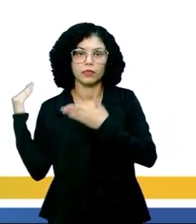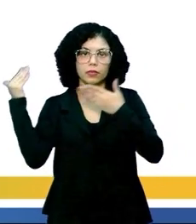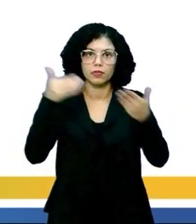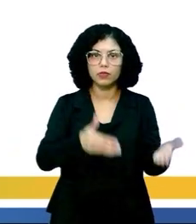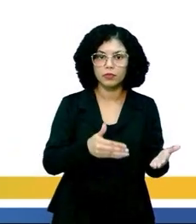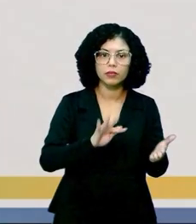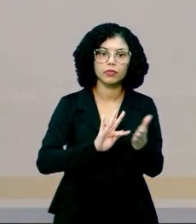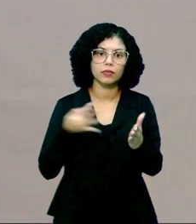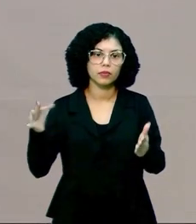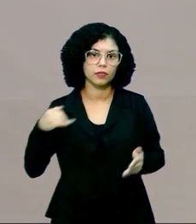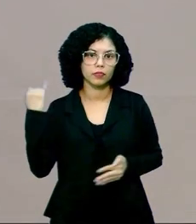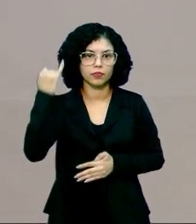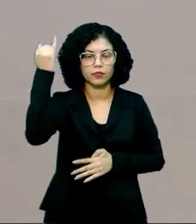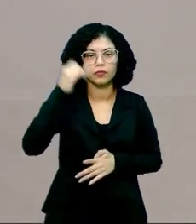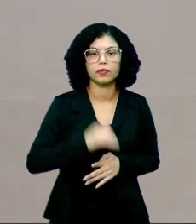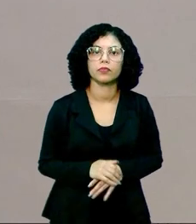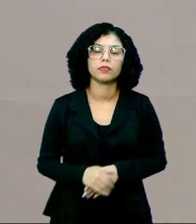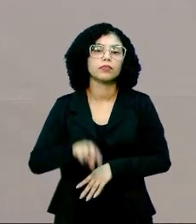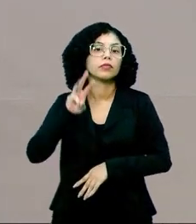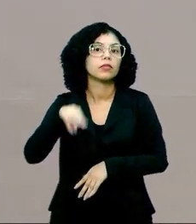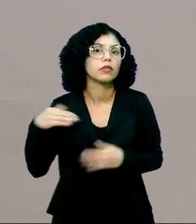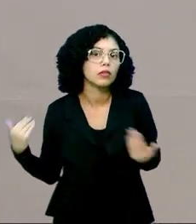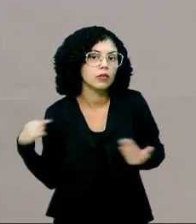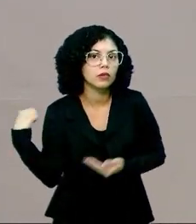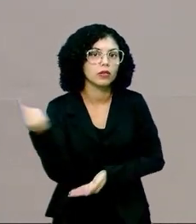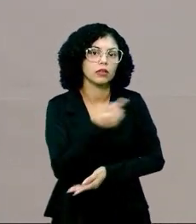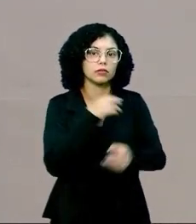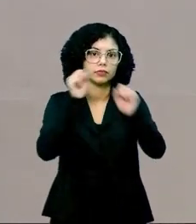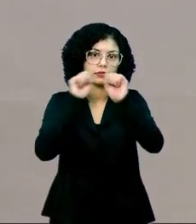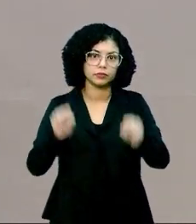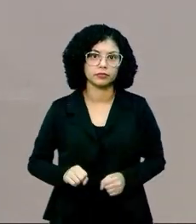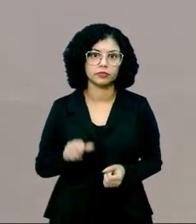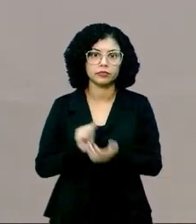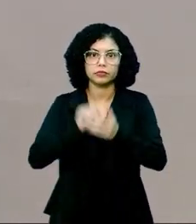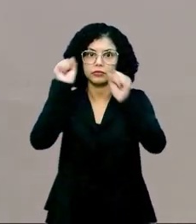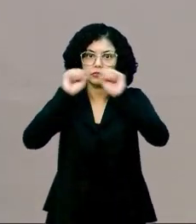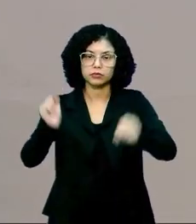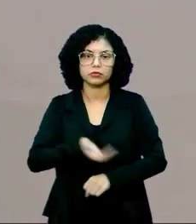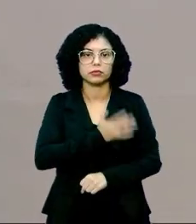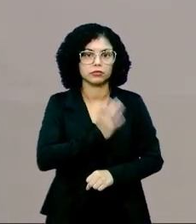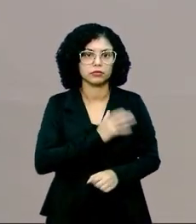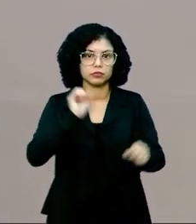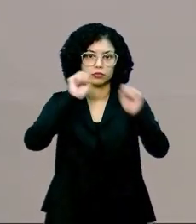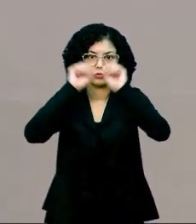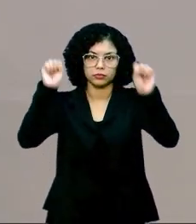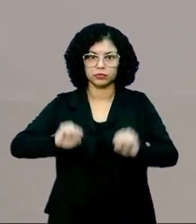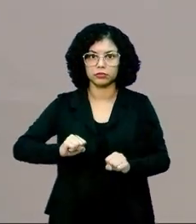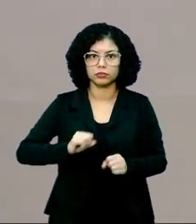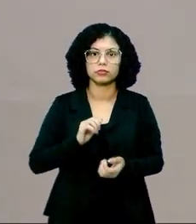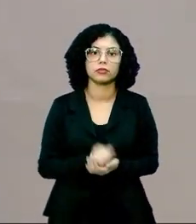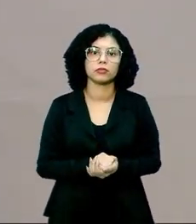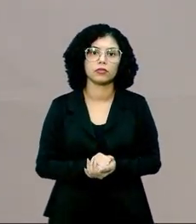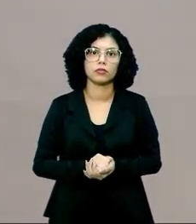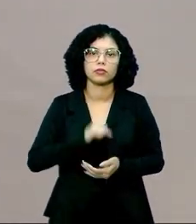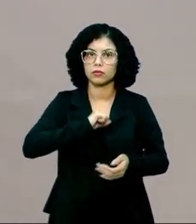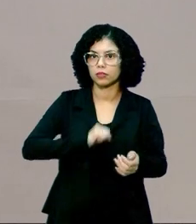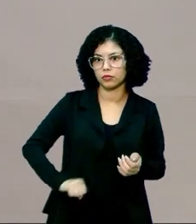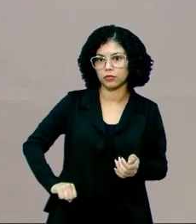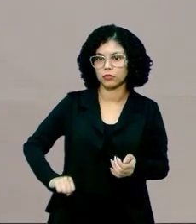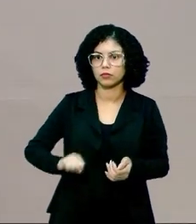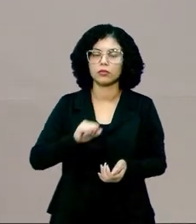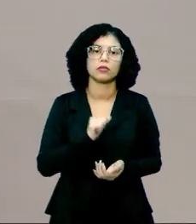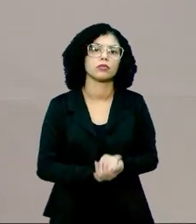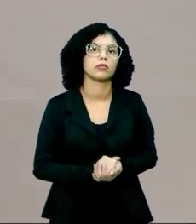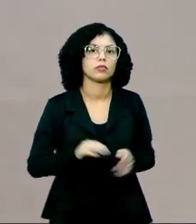determinada função. Então, quem são nossos sistemas? Sistema cardiovascular, sistema excretor, né,